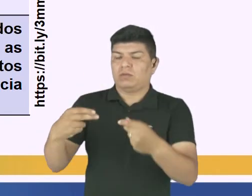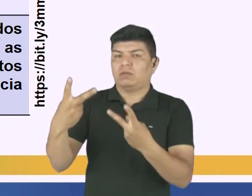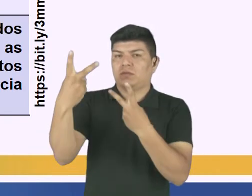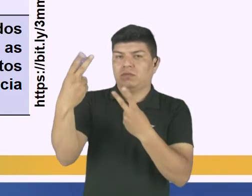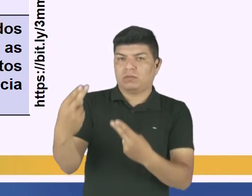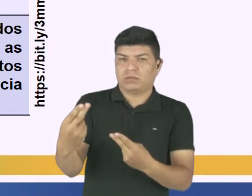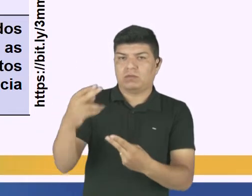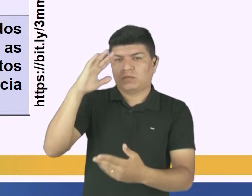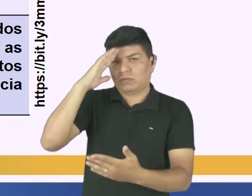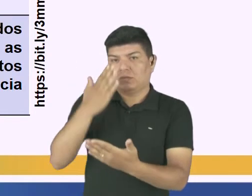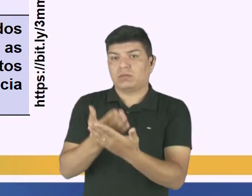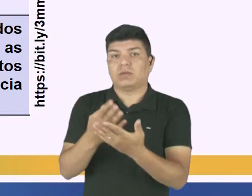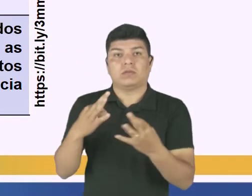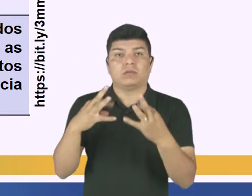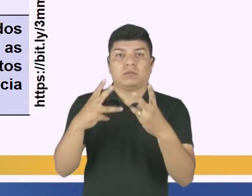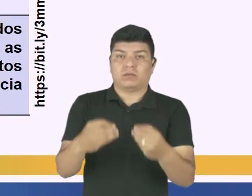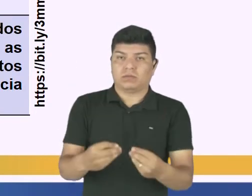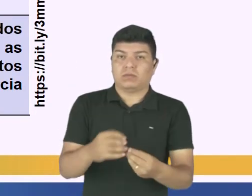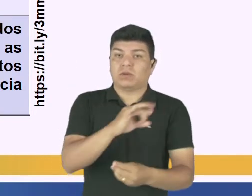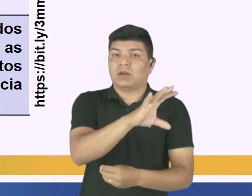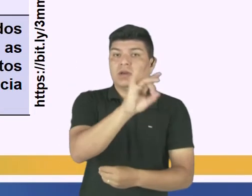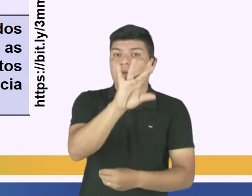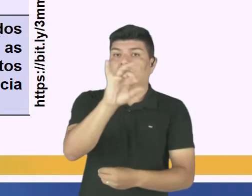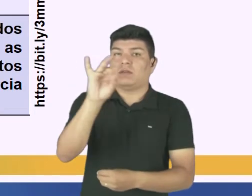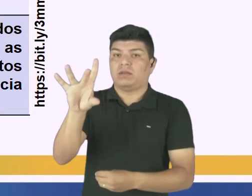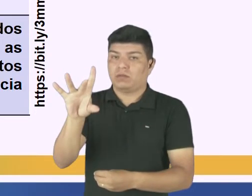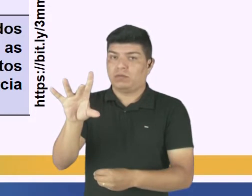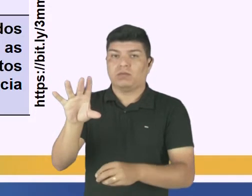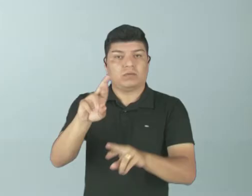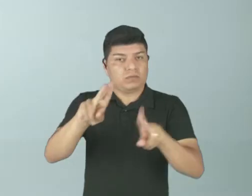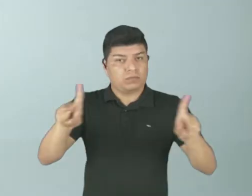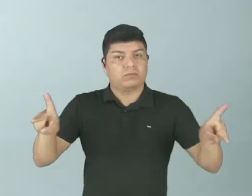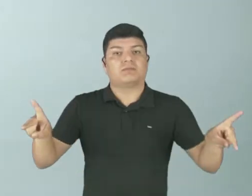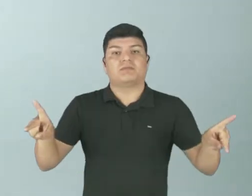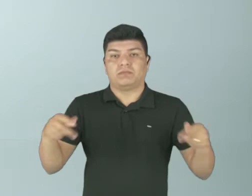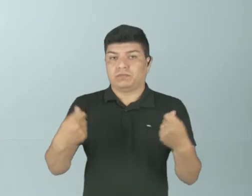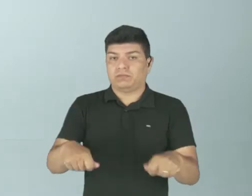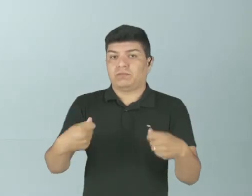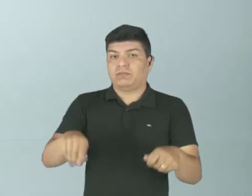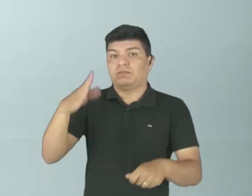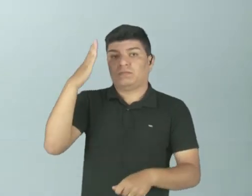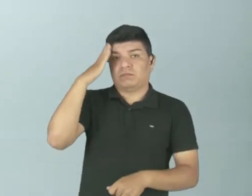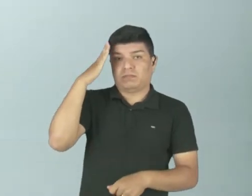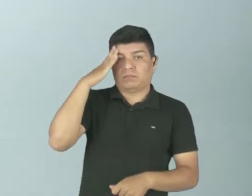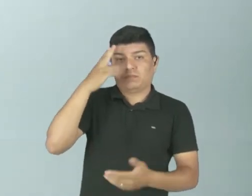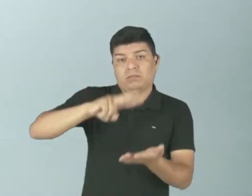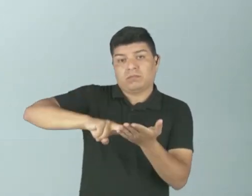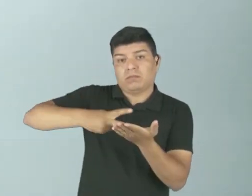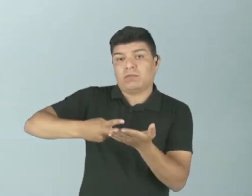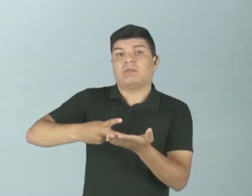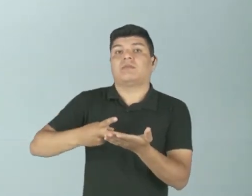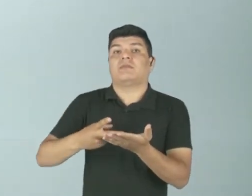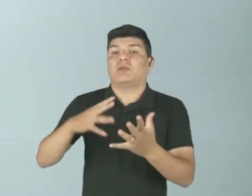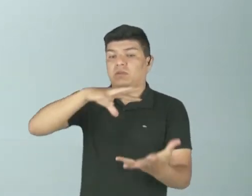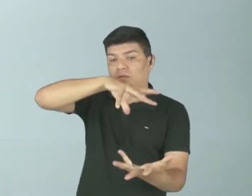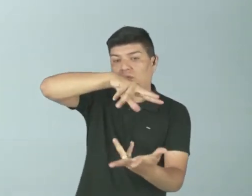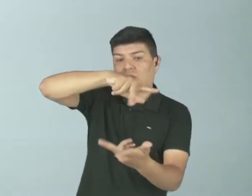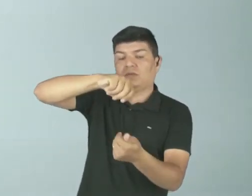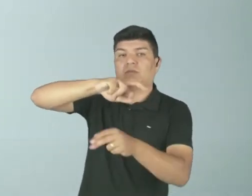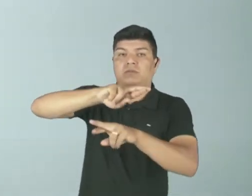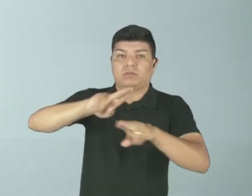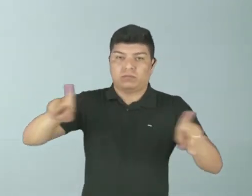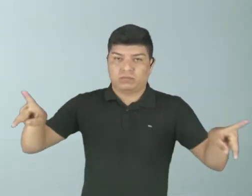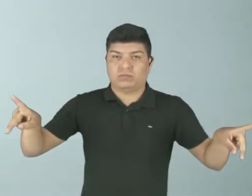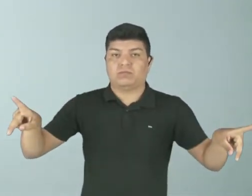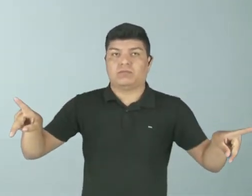todos os credos. Nunca, cada coisa é cada coisa. Você tem que saber interpretar esse mundo diverso.